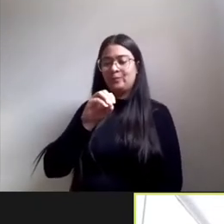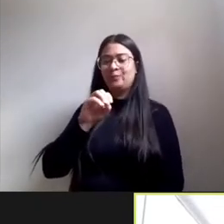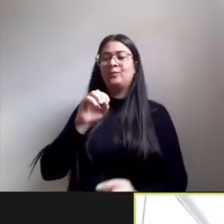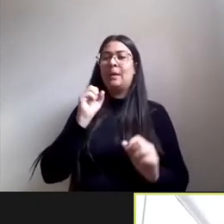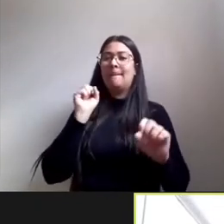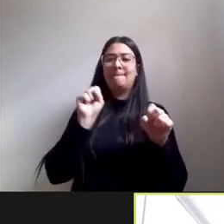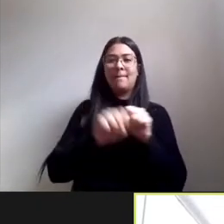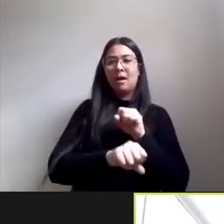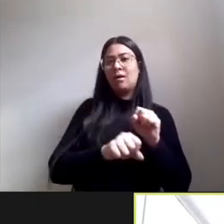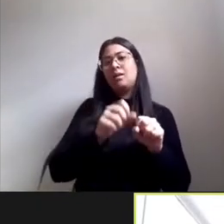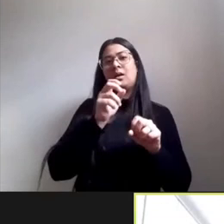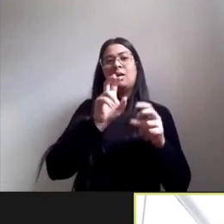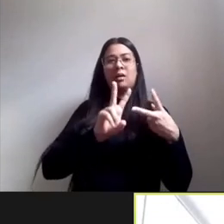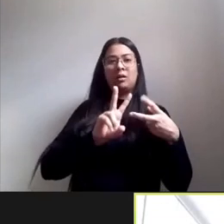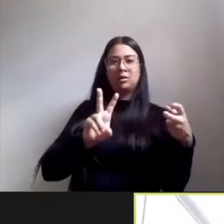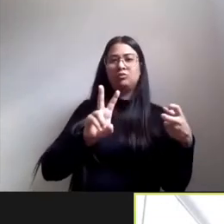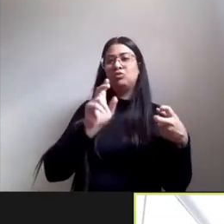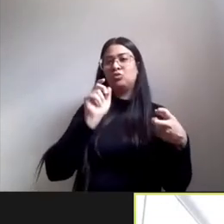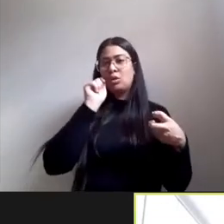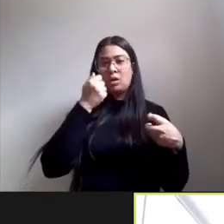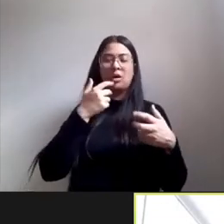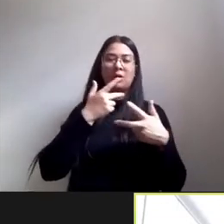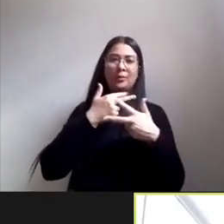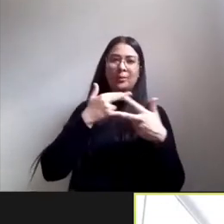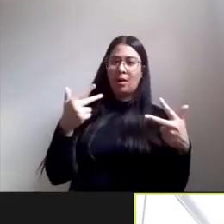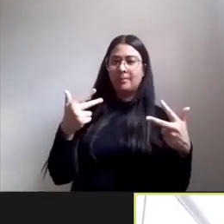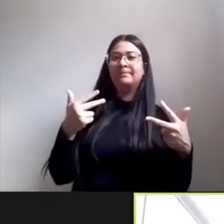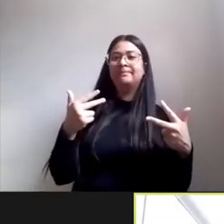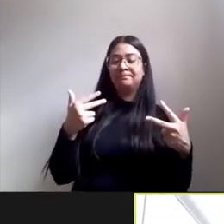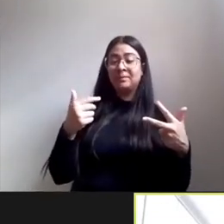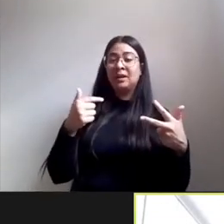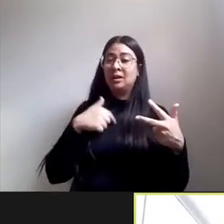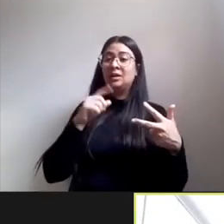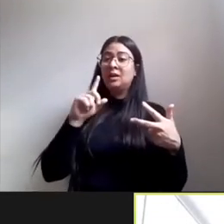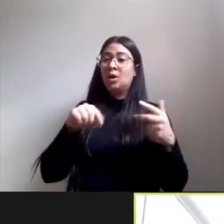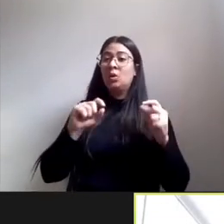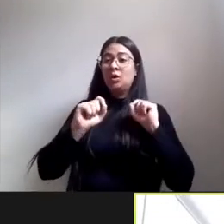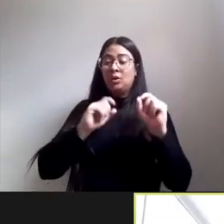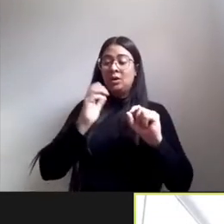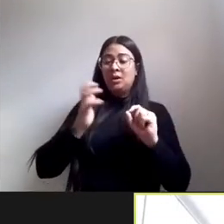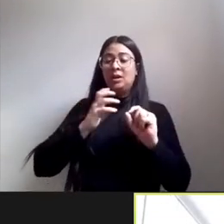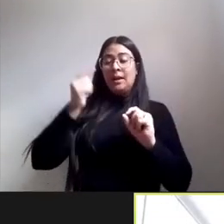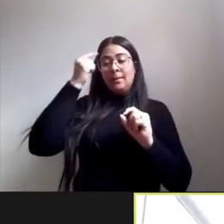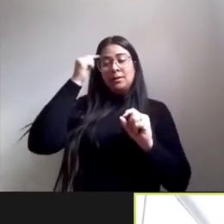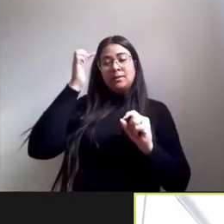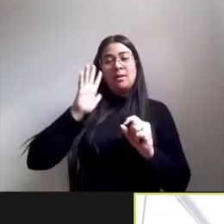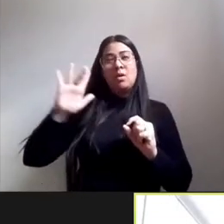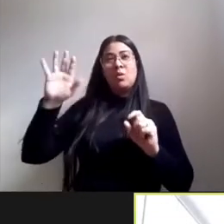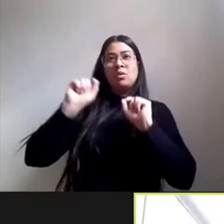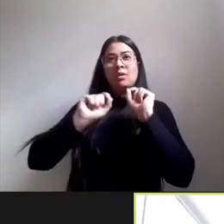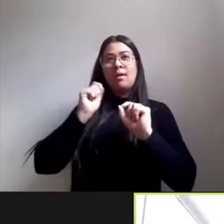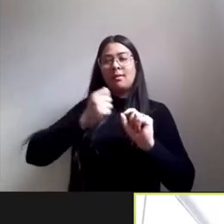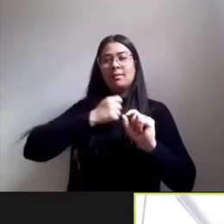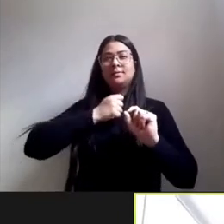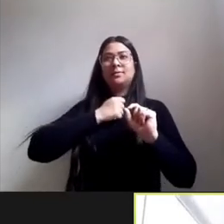pouco isso que eu queria compartilhar com vocês e pensar o lugar da antropologia nessa treta